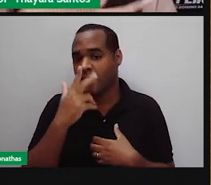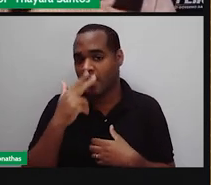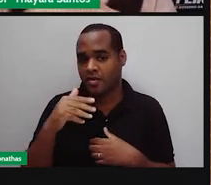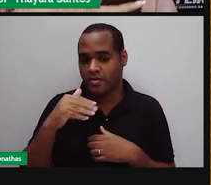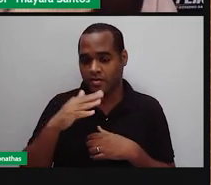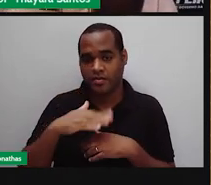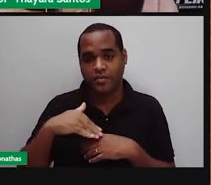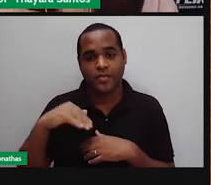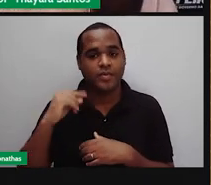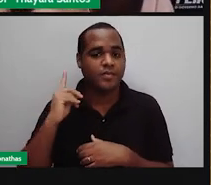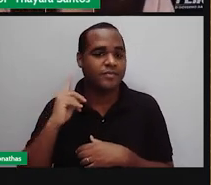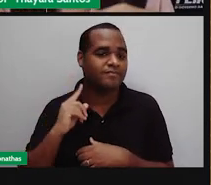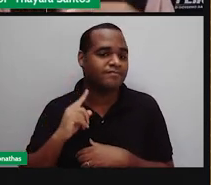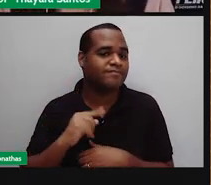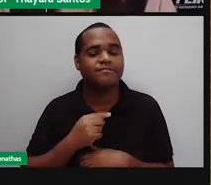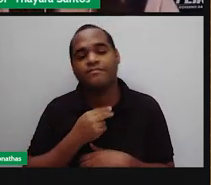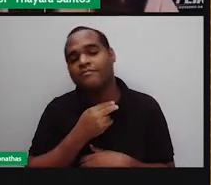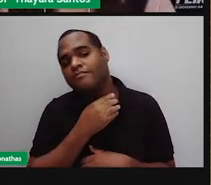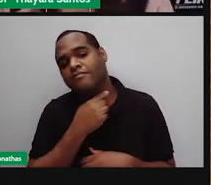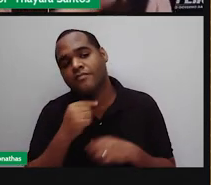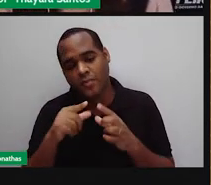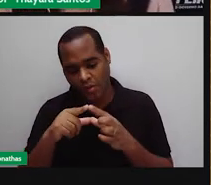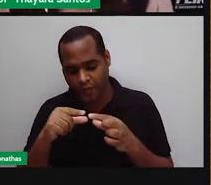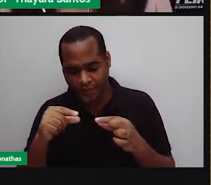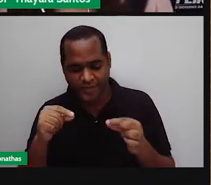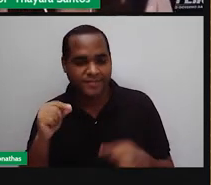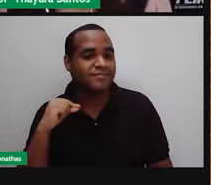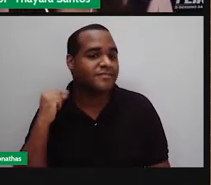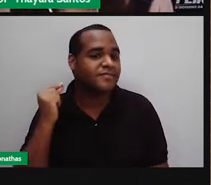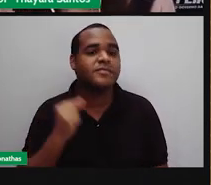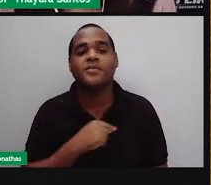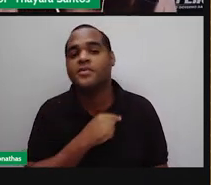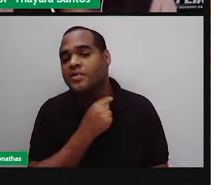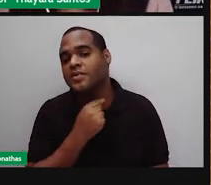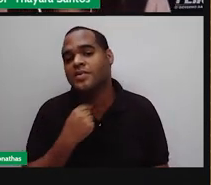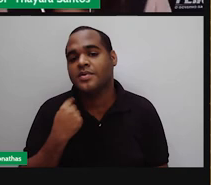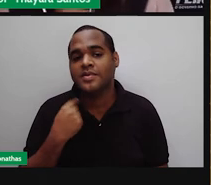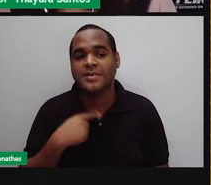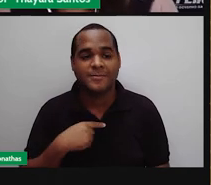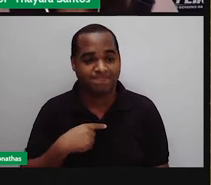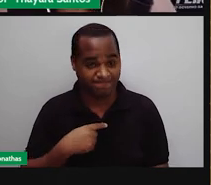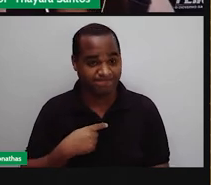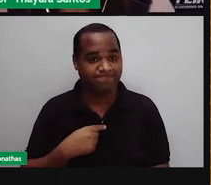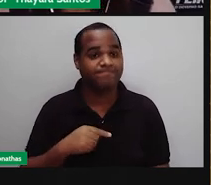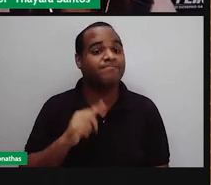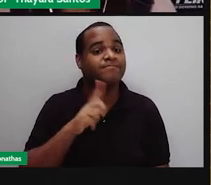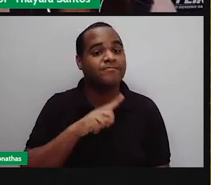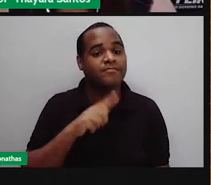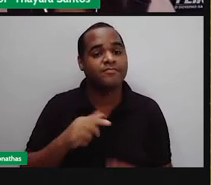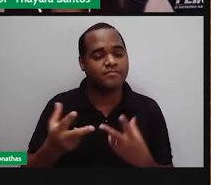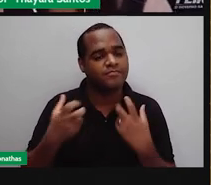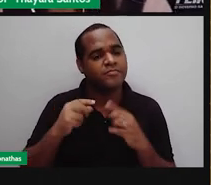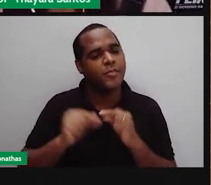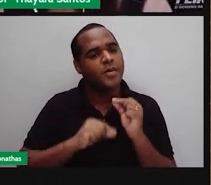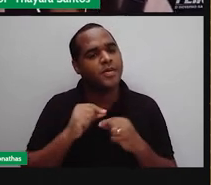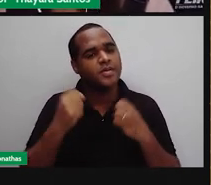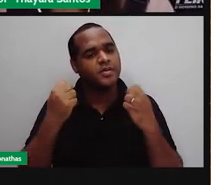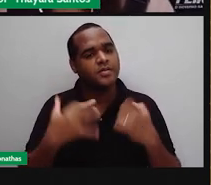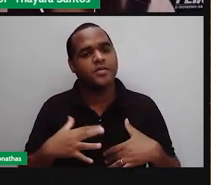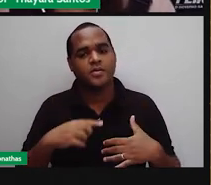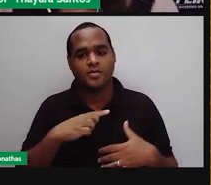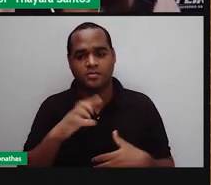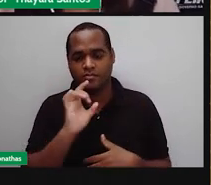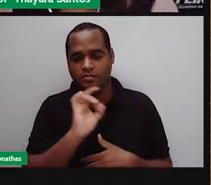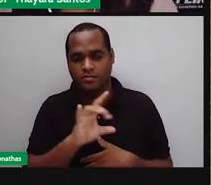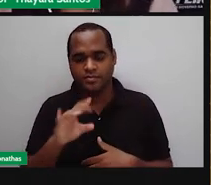uma pena e passa assim por cima da nossa pele. Então, a gente consegue perceber aquele tato leve ali. Por quê? Porque a gente tem esse